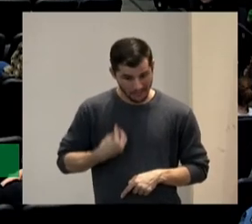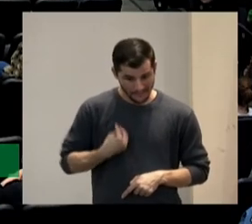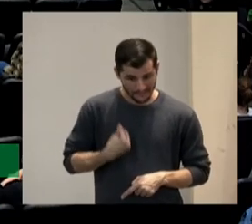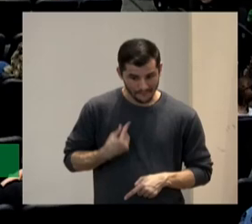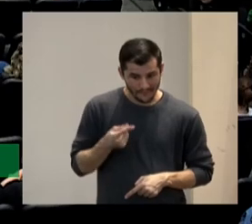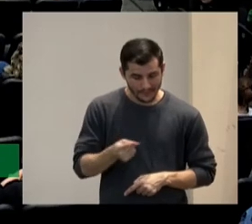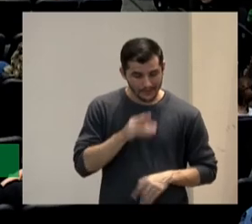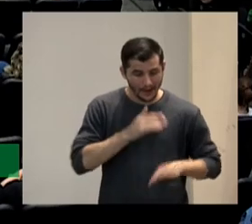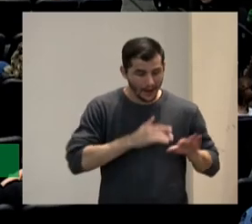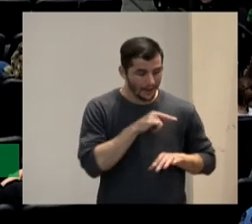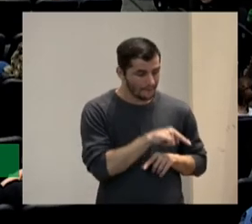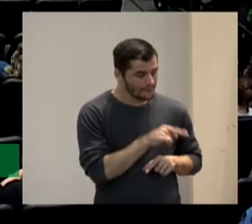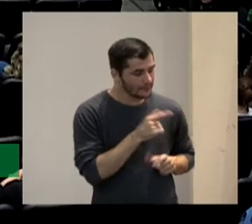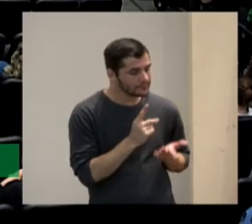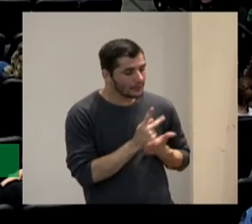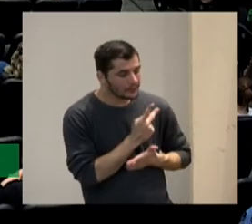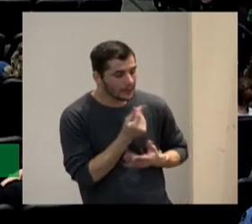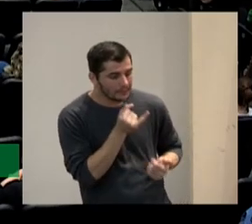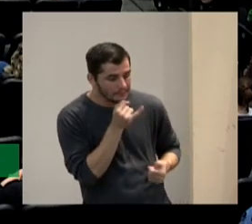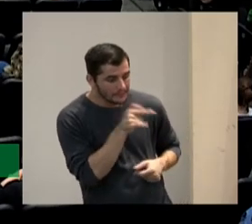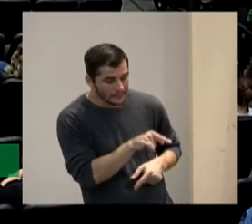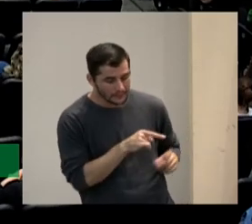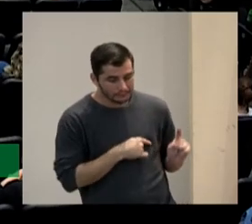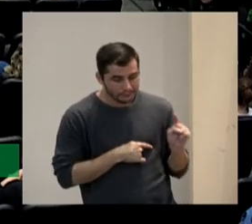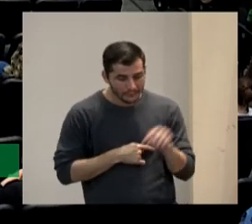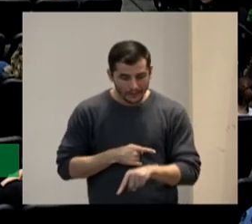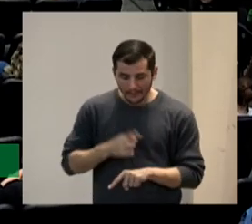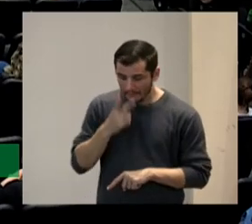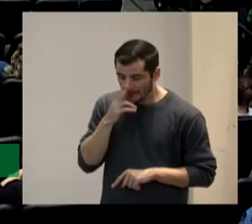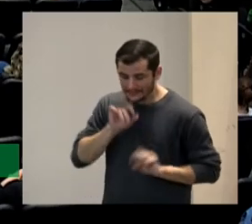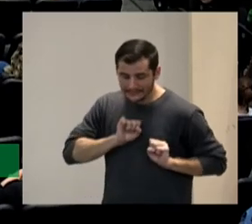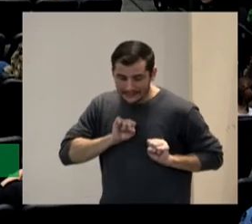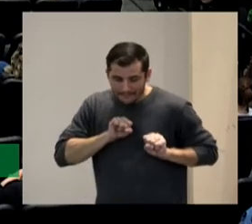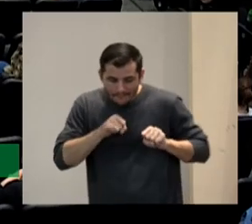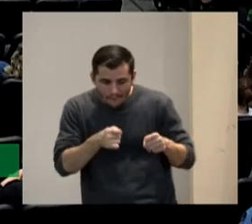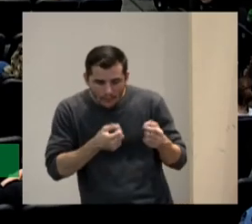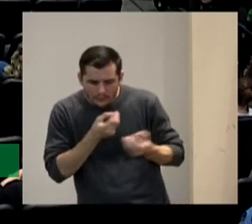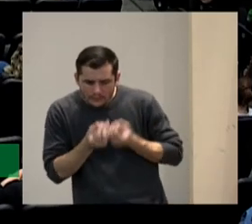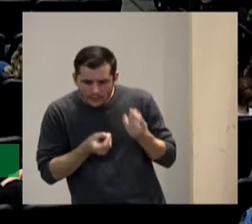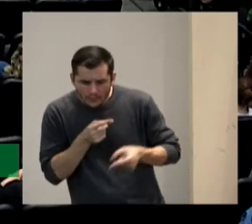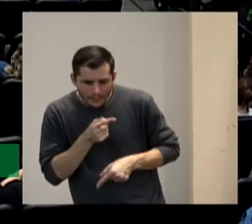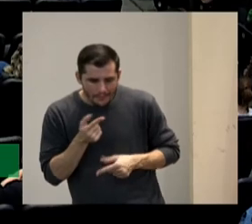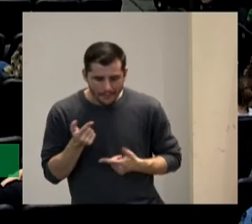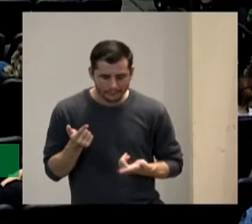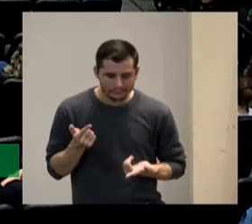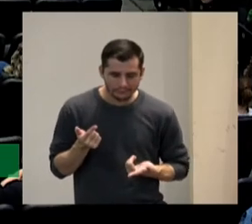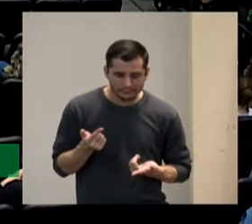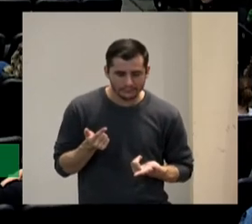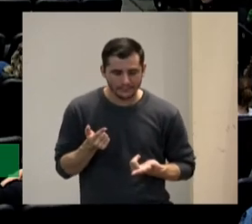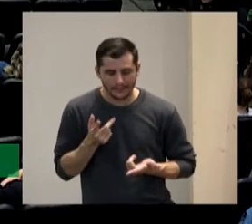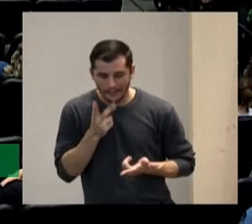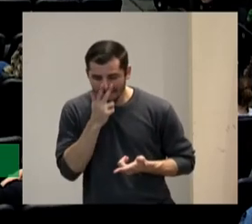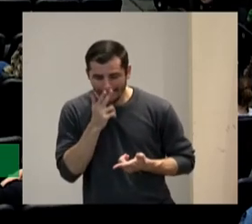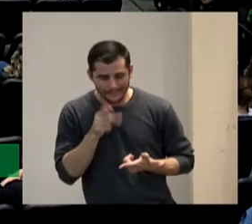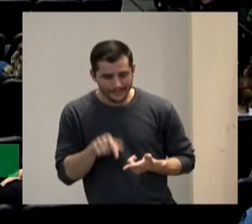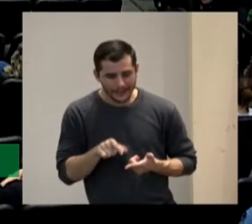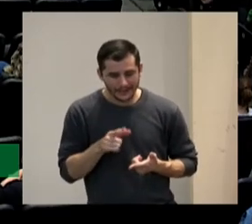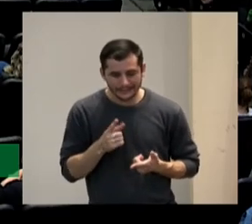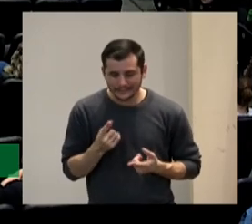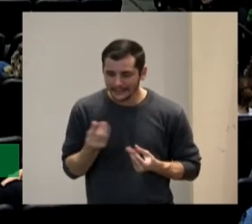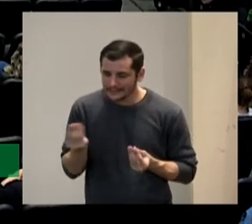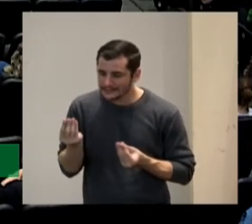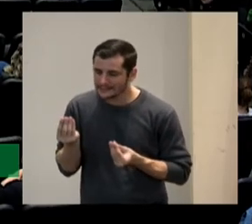vezes nós tengamos que fazer um esforço por cima para tentar sobrepor